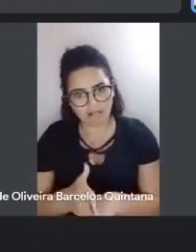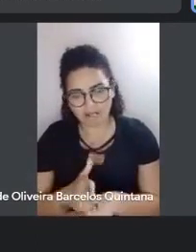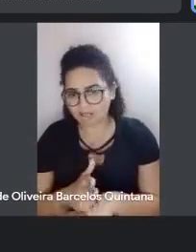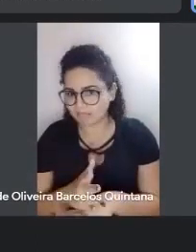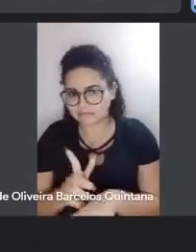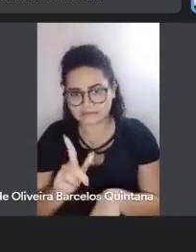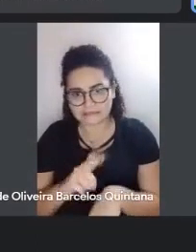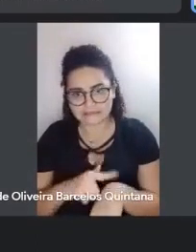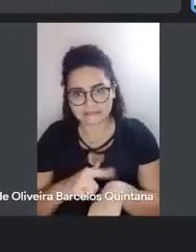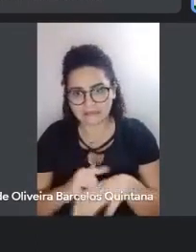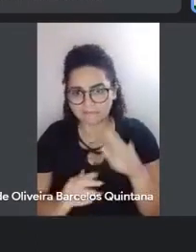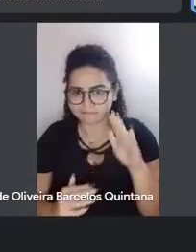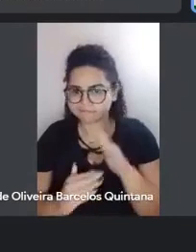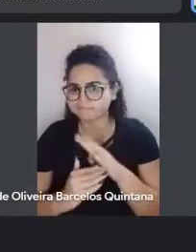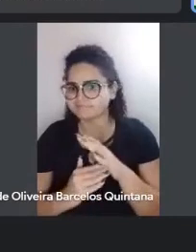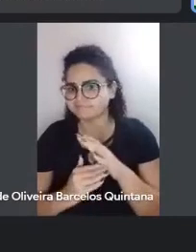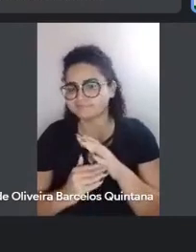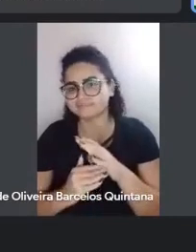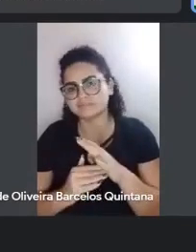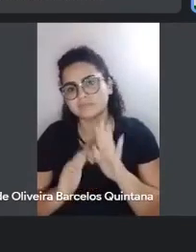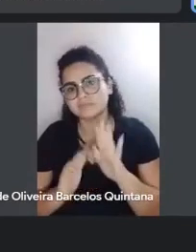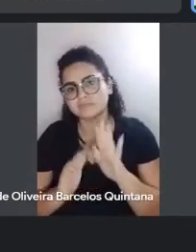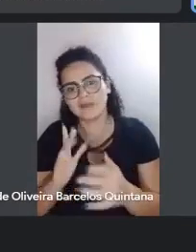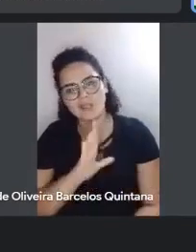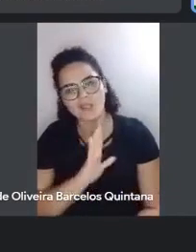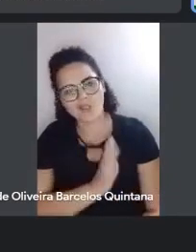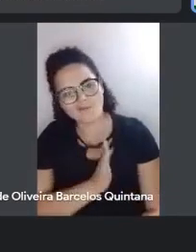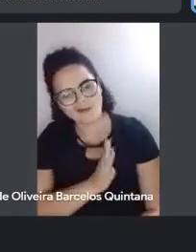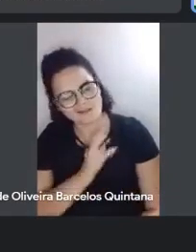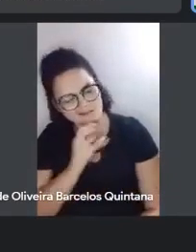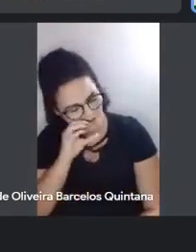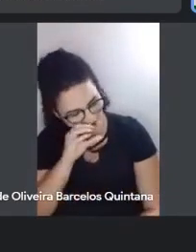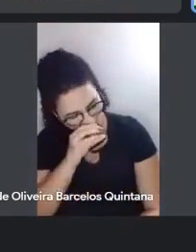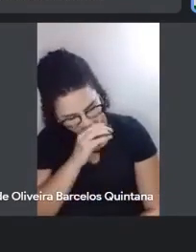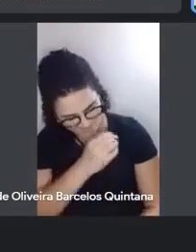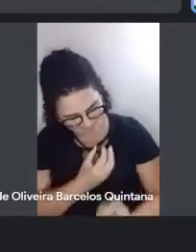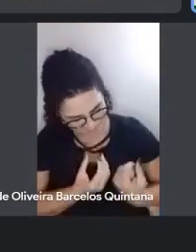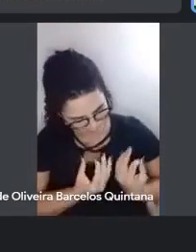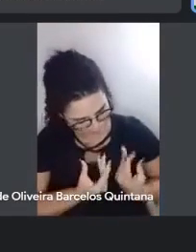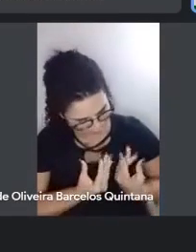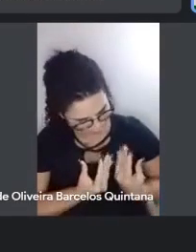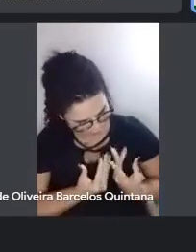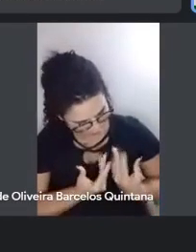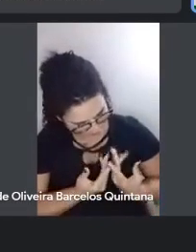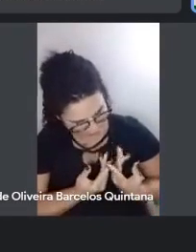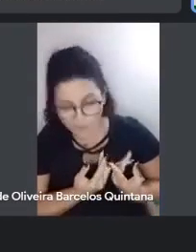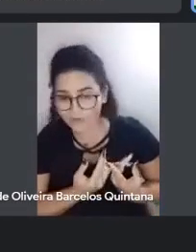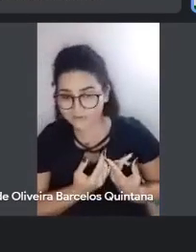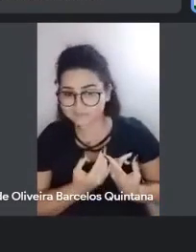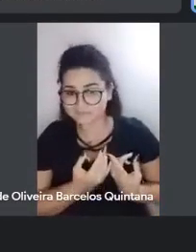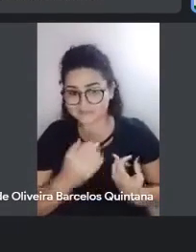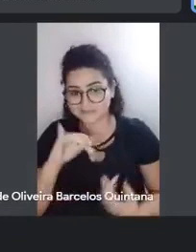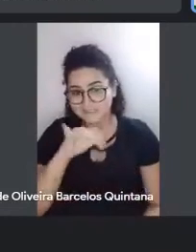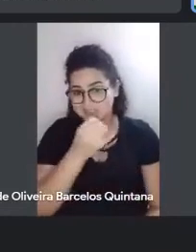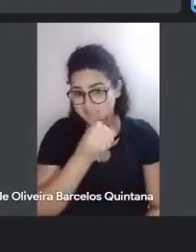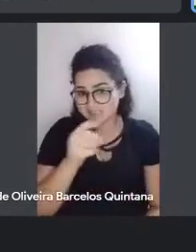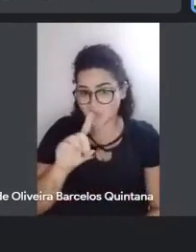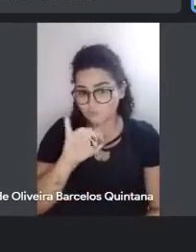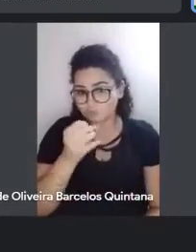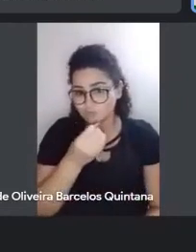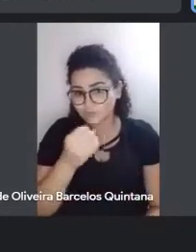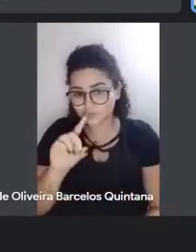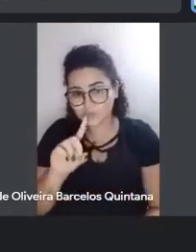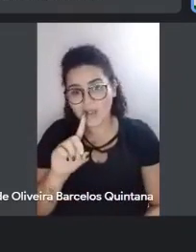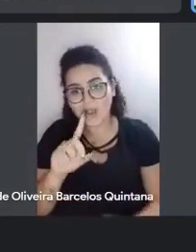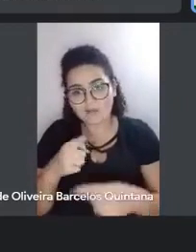teto Mas a gente está aqui Saindo com o coração Quentinho É a fogueira de São João A fogueira de Edeor De Paula E a fogueira de